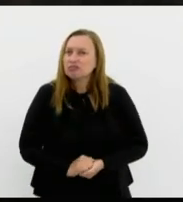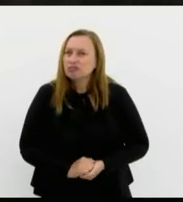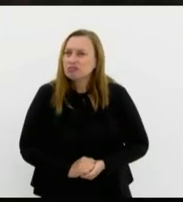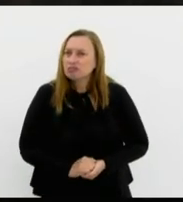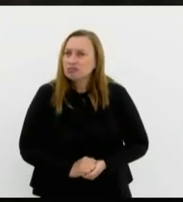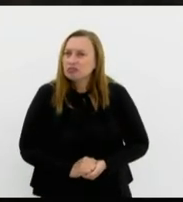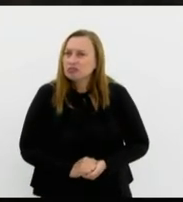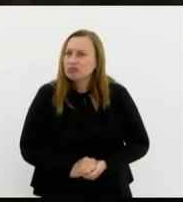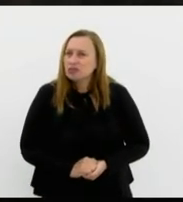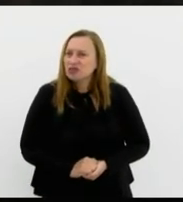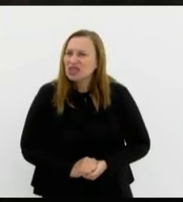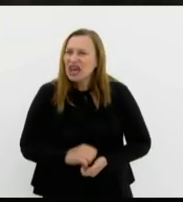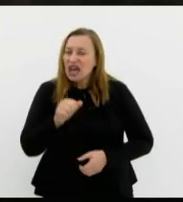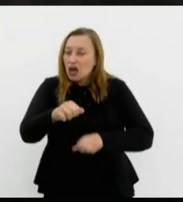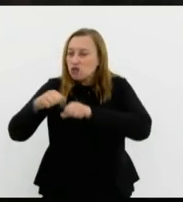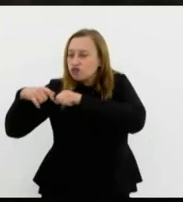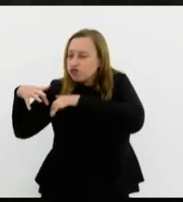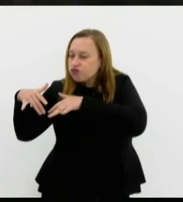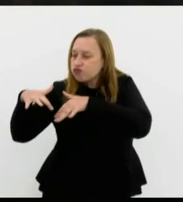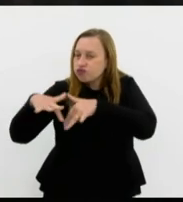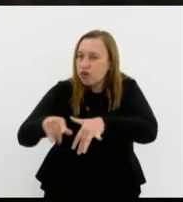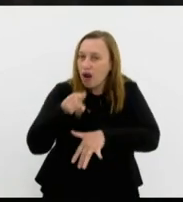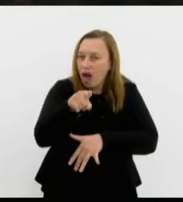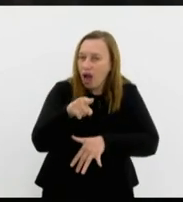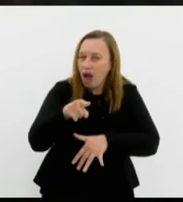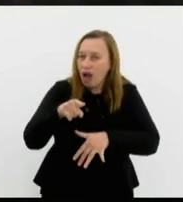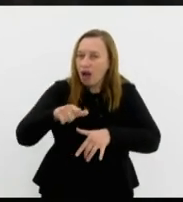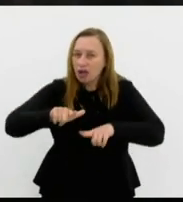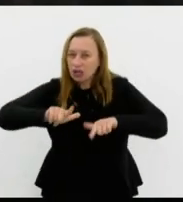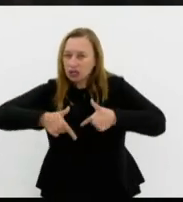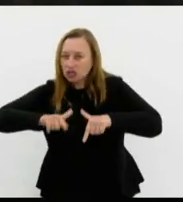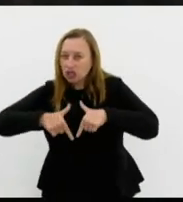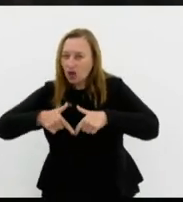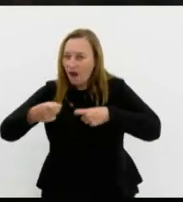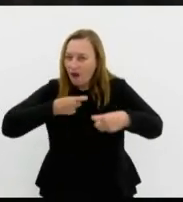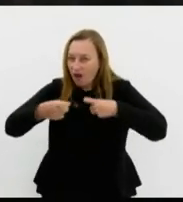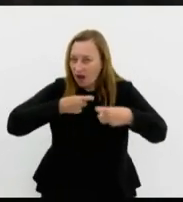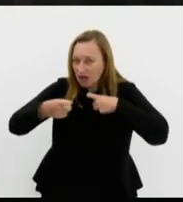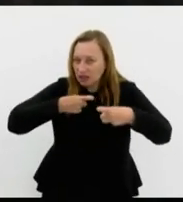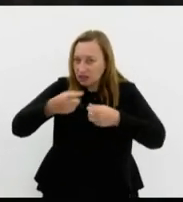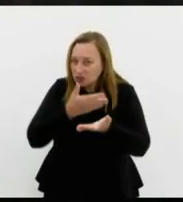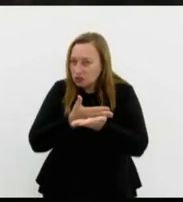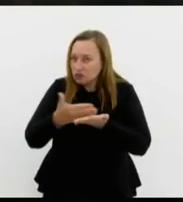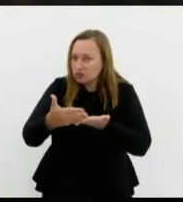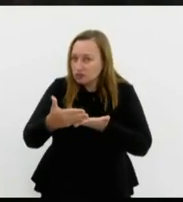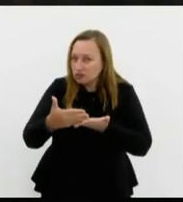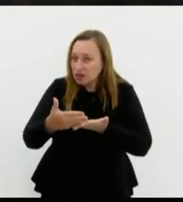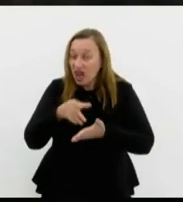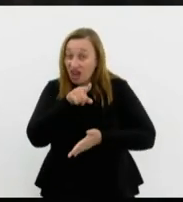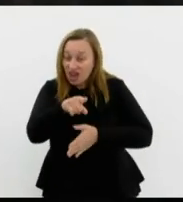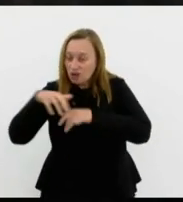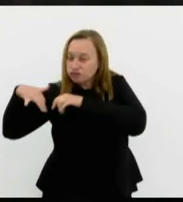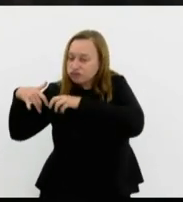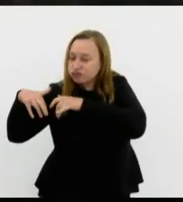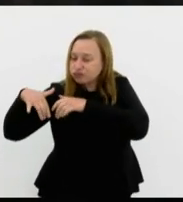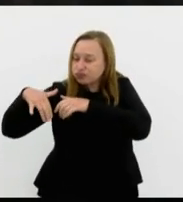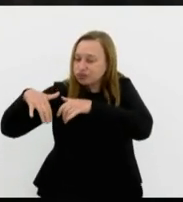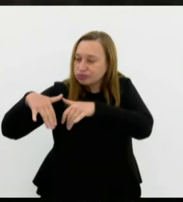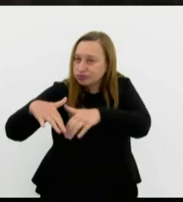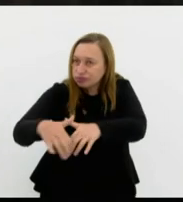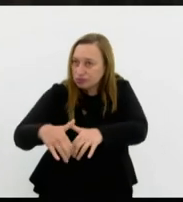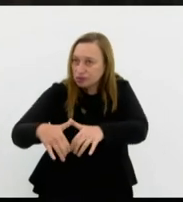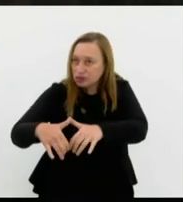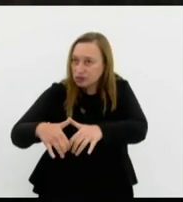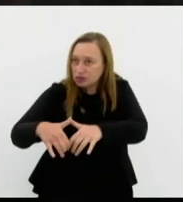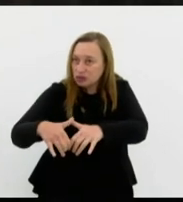aquela invasão que teve Israel que a guerra começou assim aquela invasão em